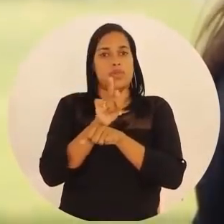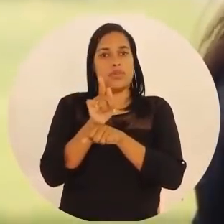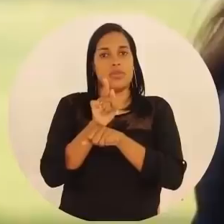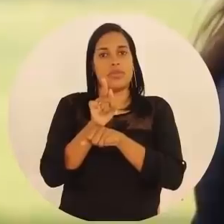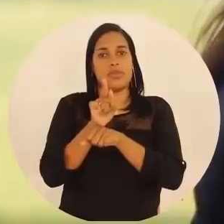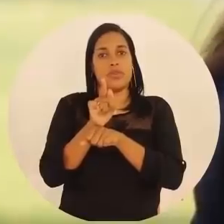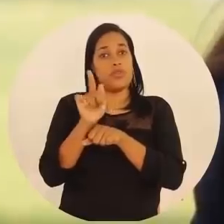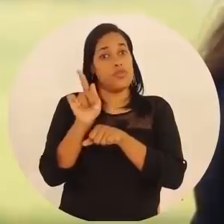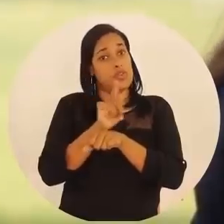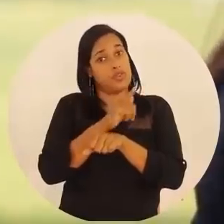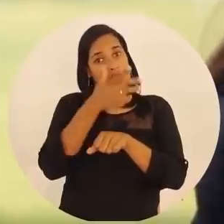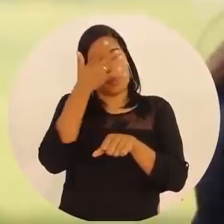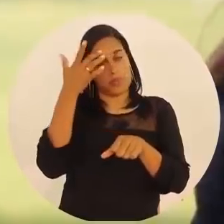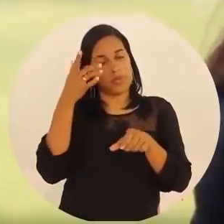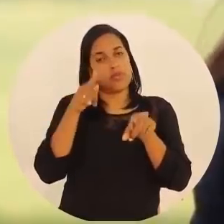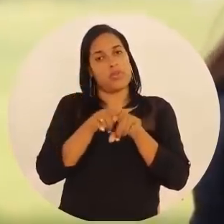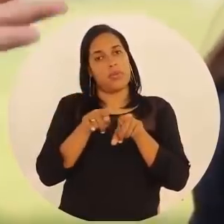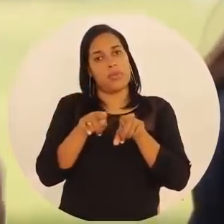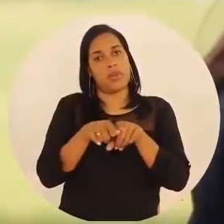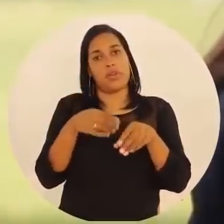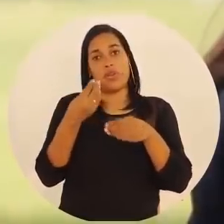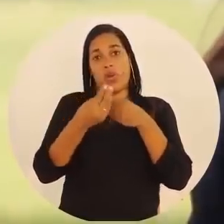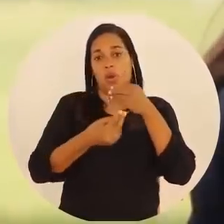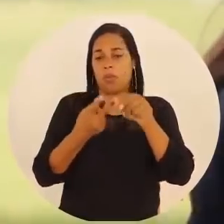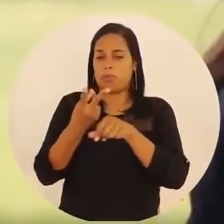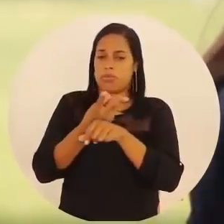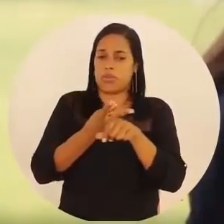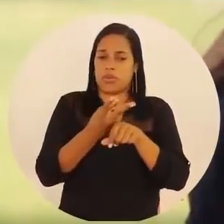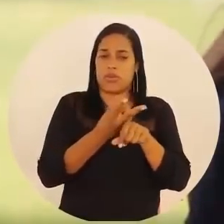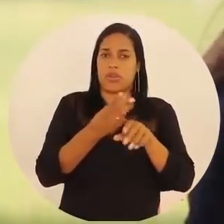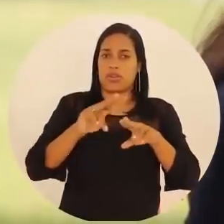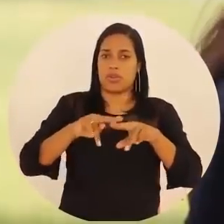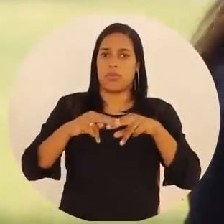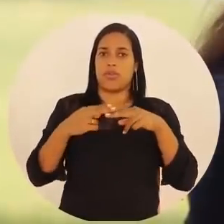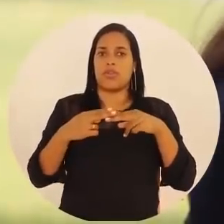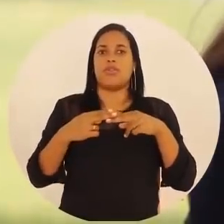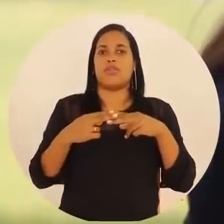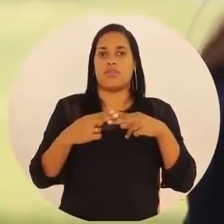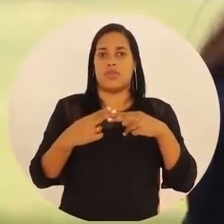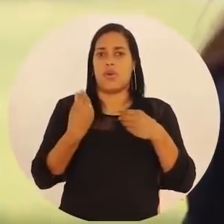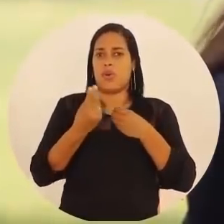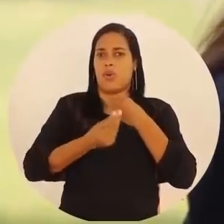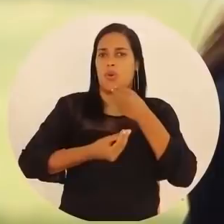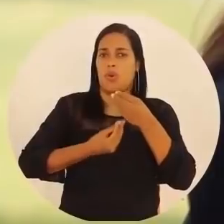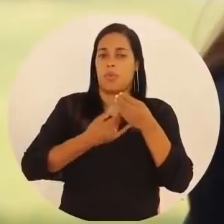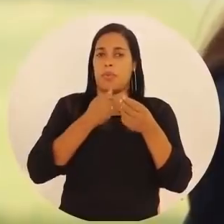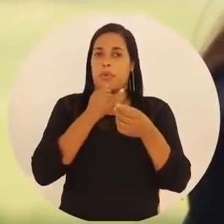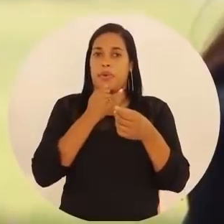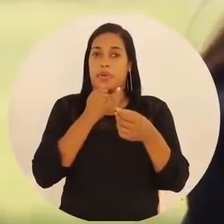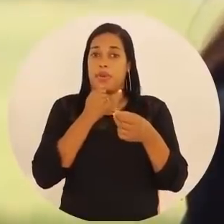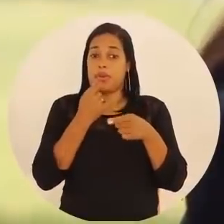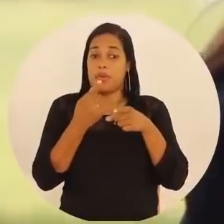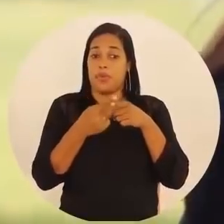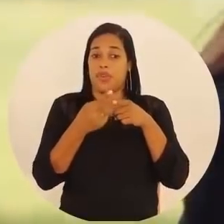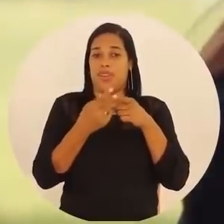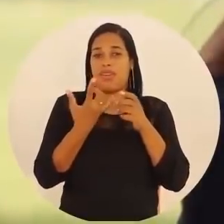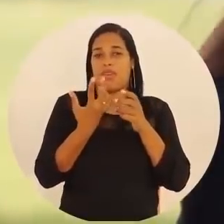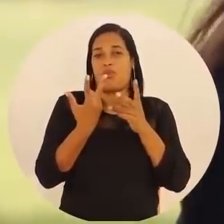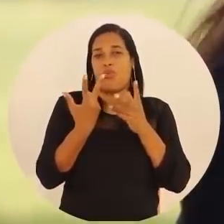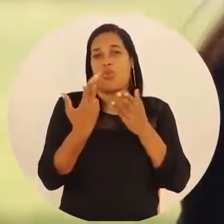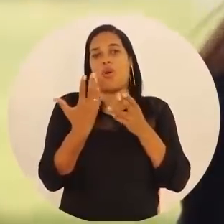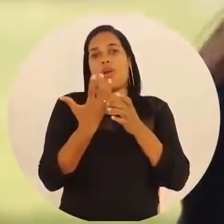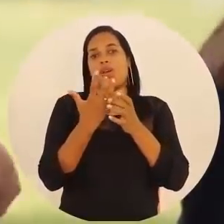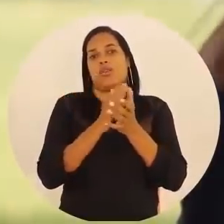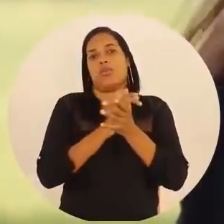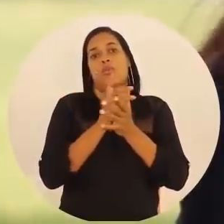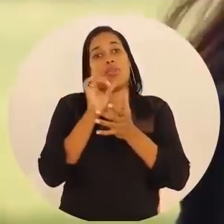de gestão com pessoas, de como buscar essa motivação. De como, porque é algo que é como um casamento.